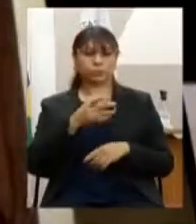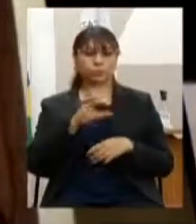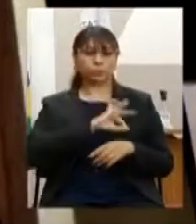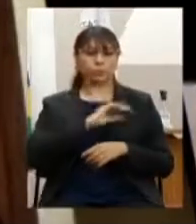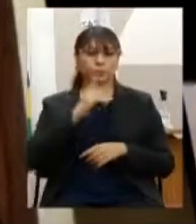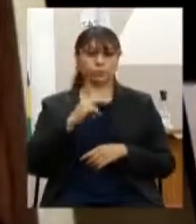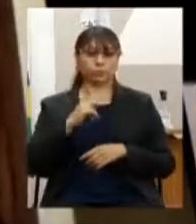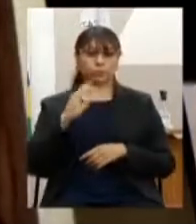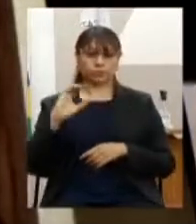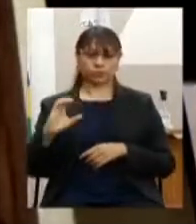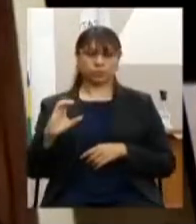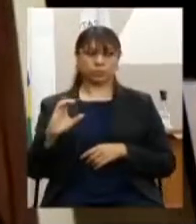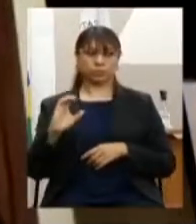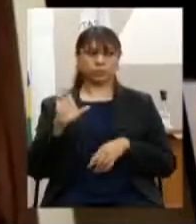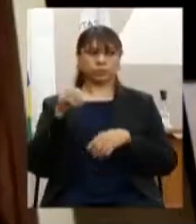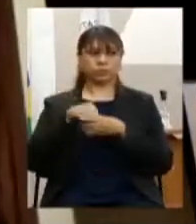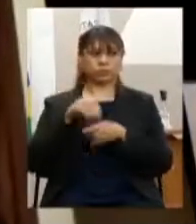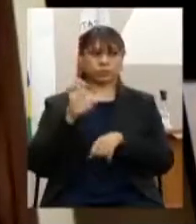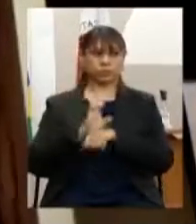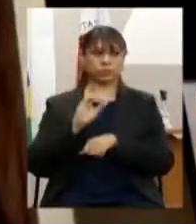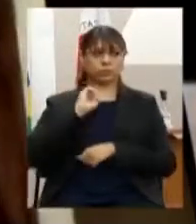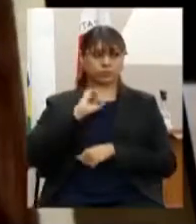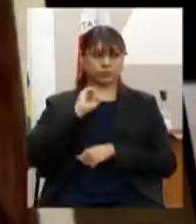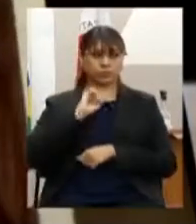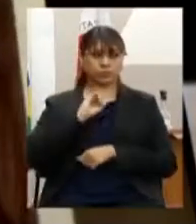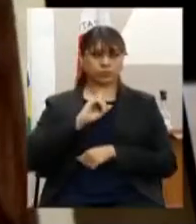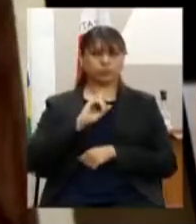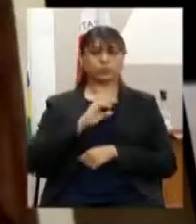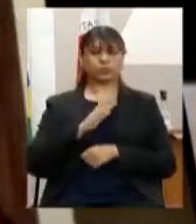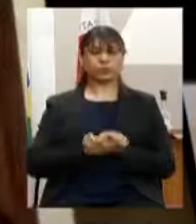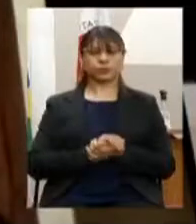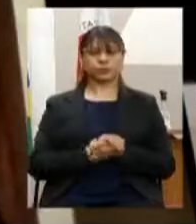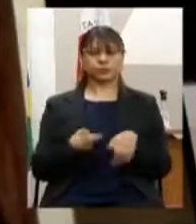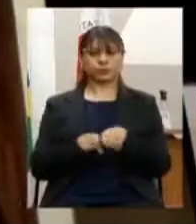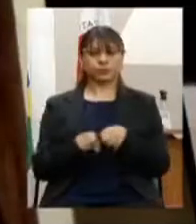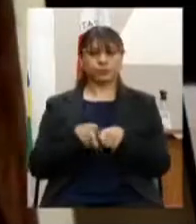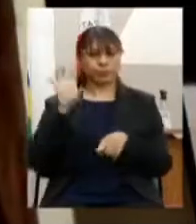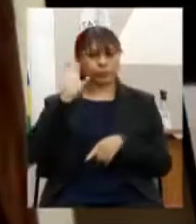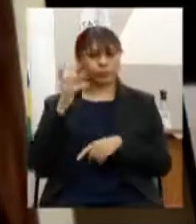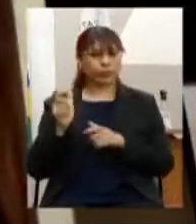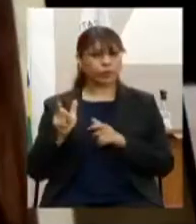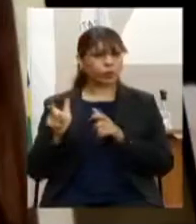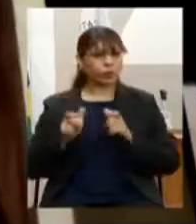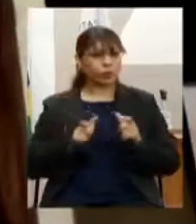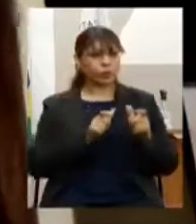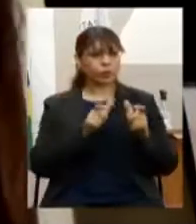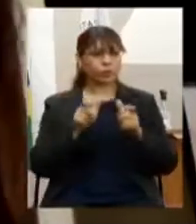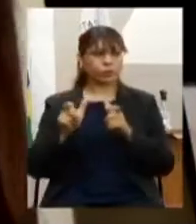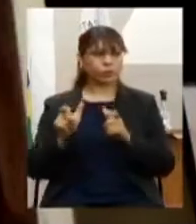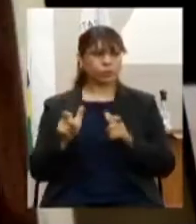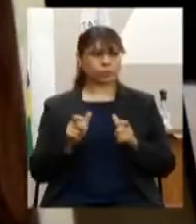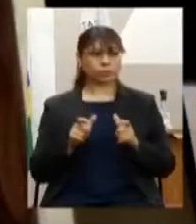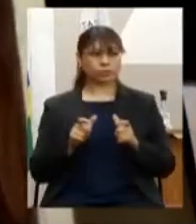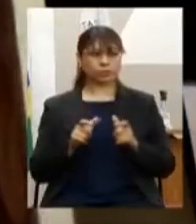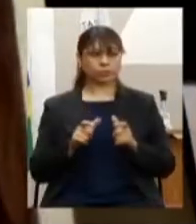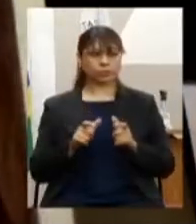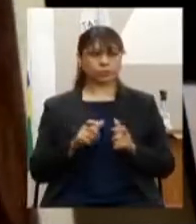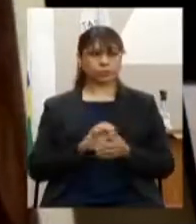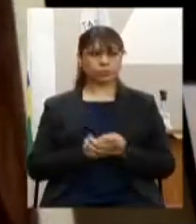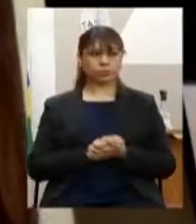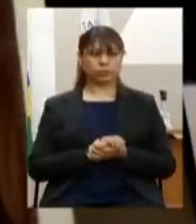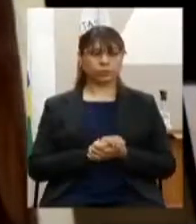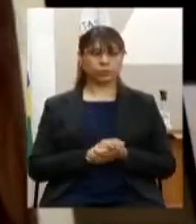Estado de Minas Gerais que elabore estudo para definição das localidades para implantação das duas